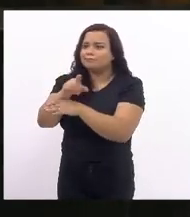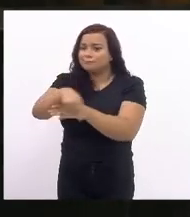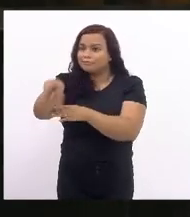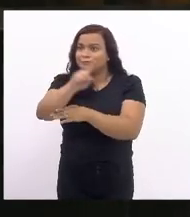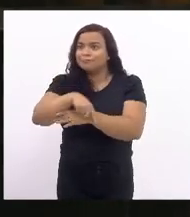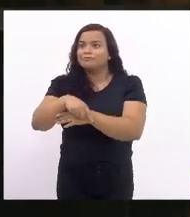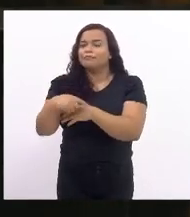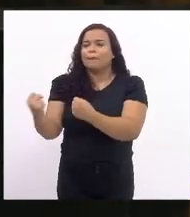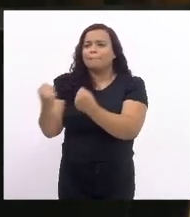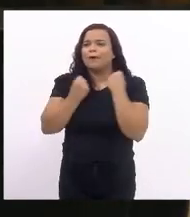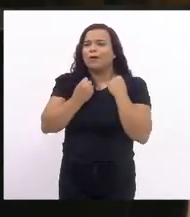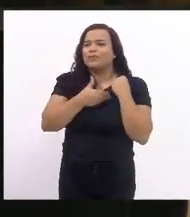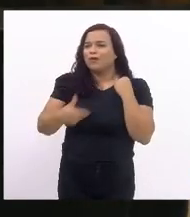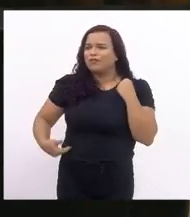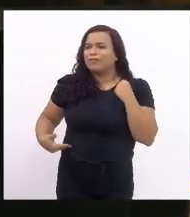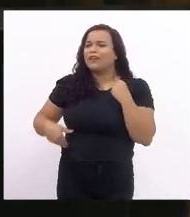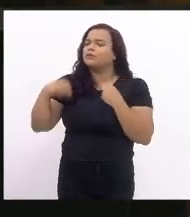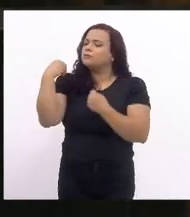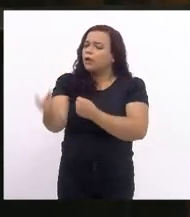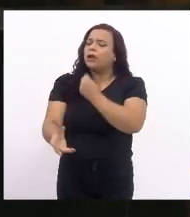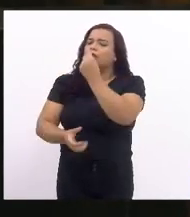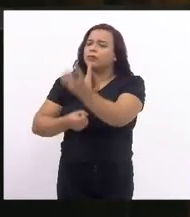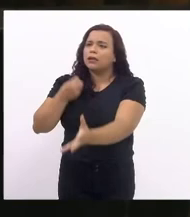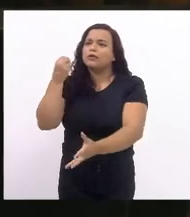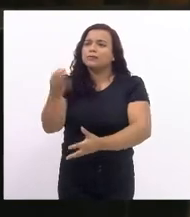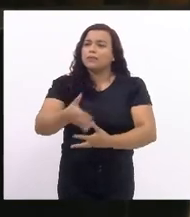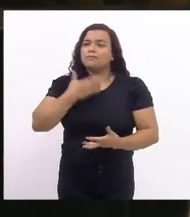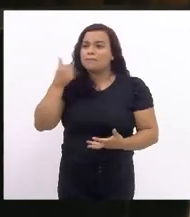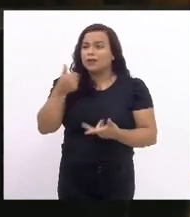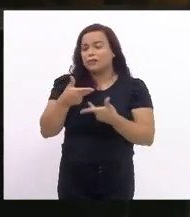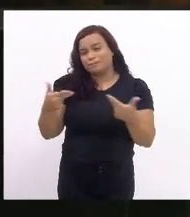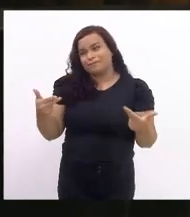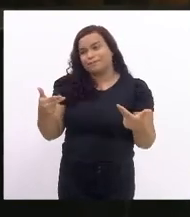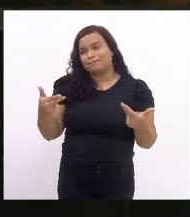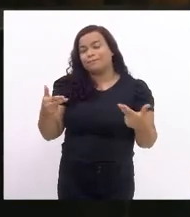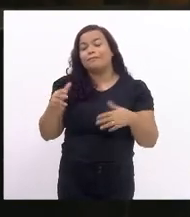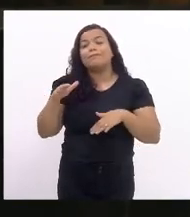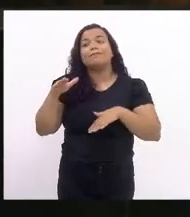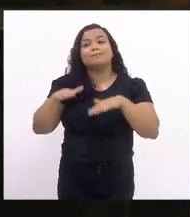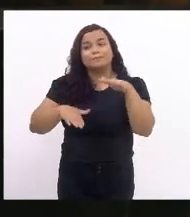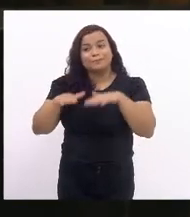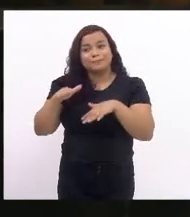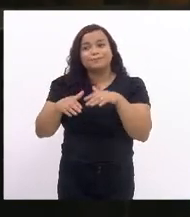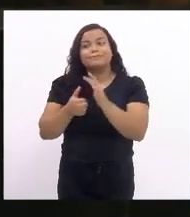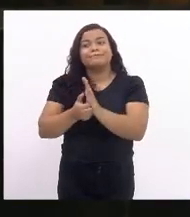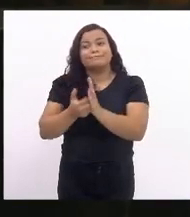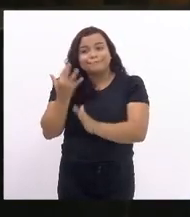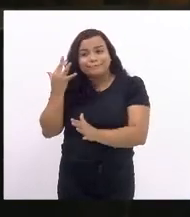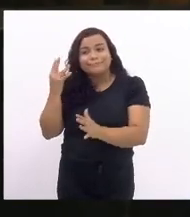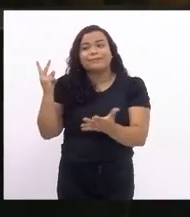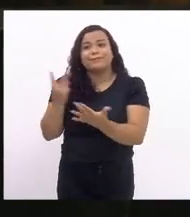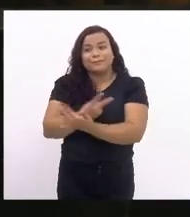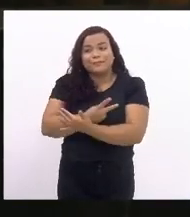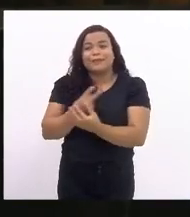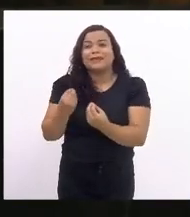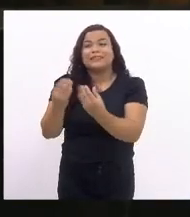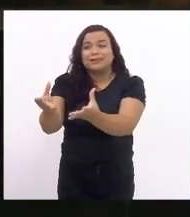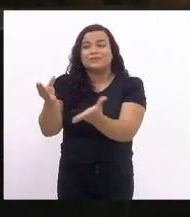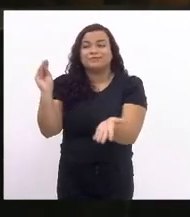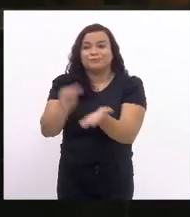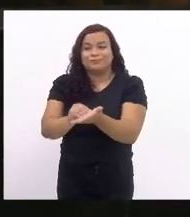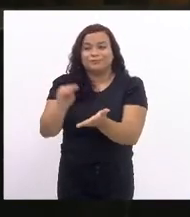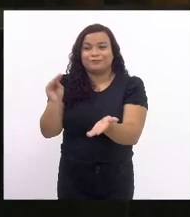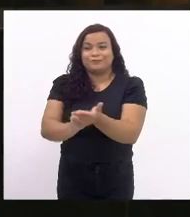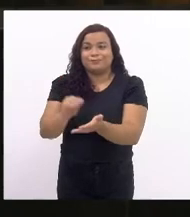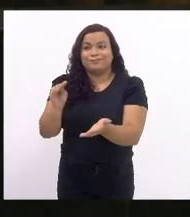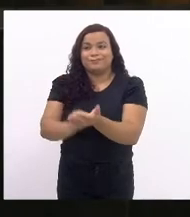entregue o que tenha de melhor e que muitas das vezes essa entrega vai